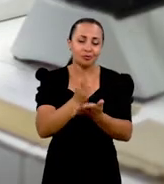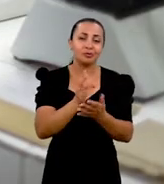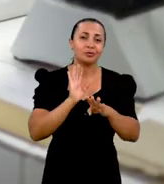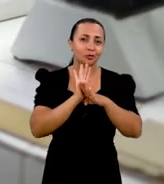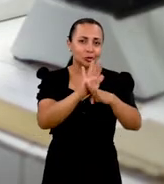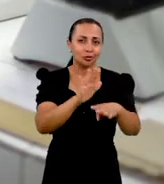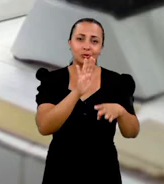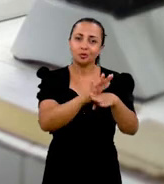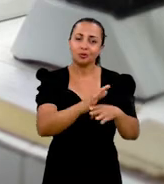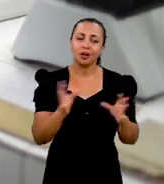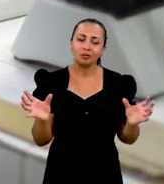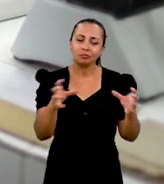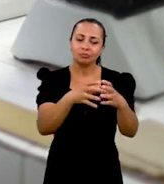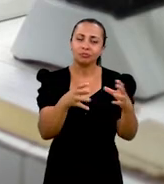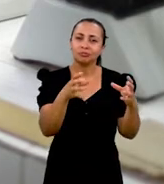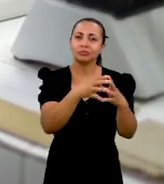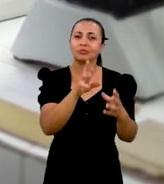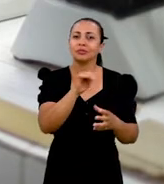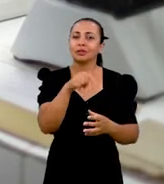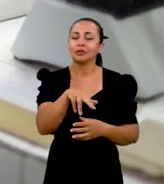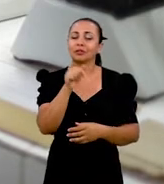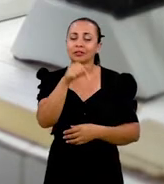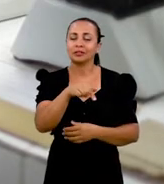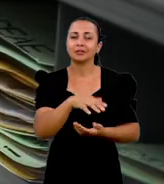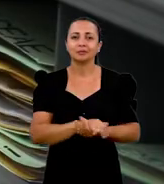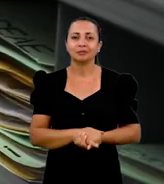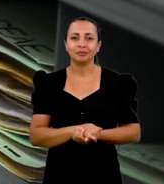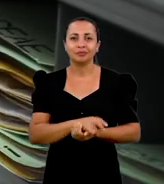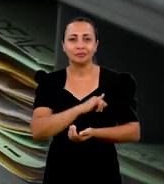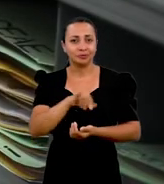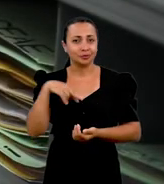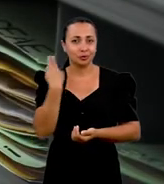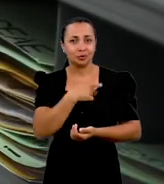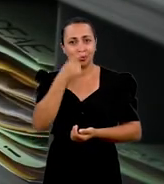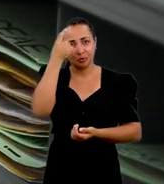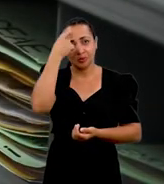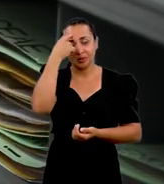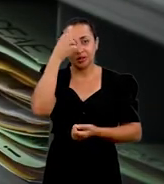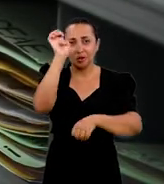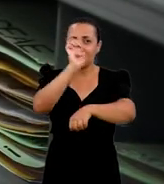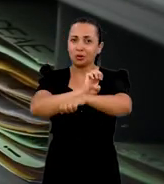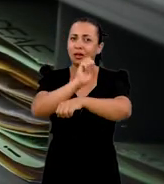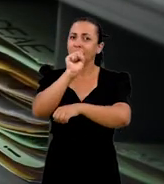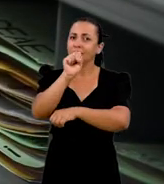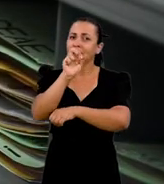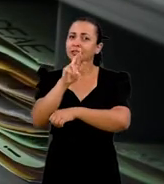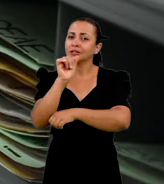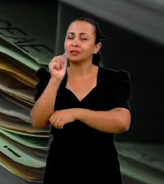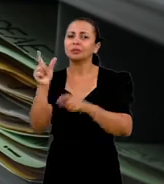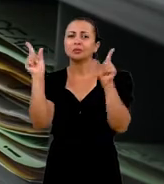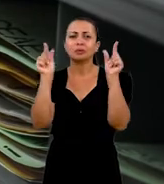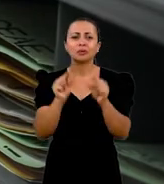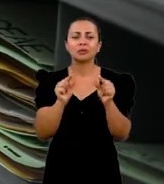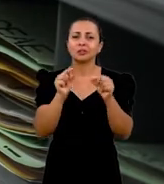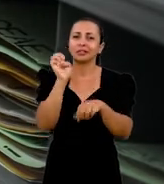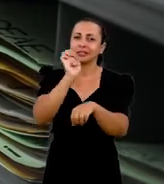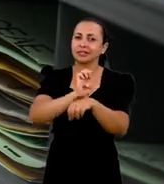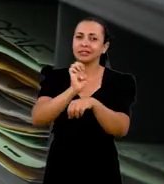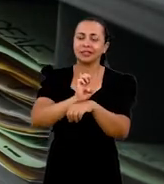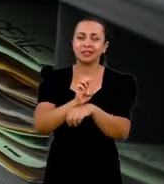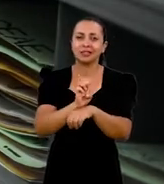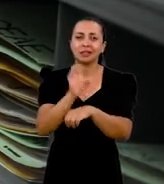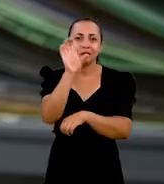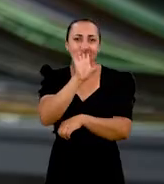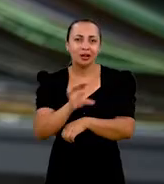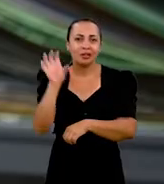contribuindo com a coleção de briófitas daqui. Se nós formos pensar, o estado de Sergipe é o menor estado da